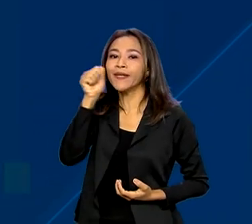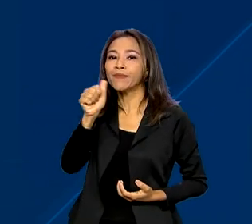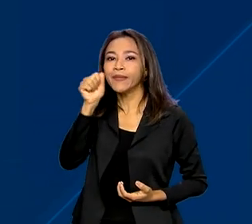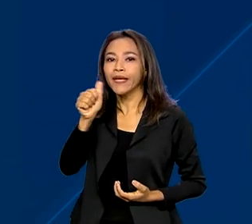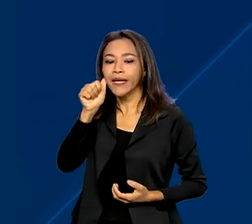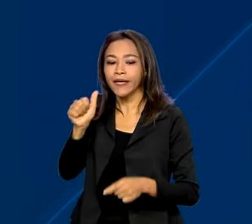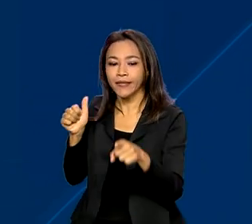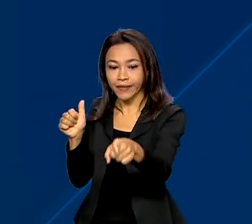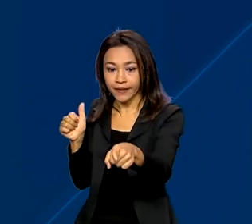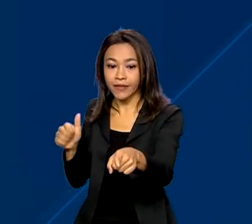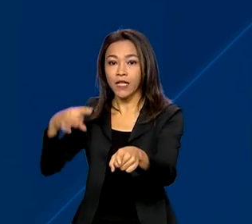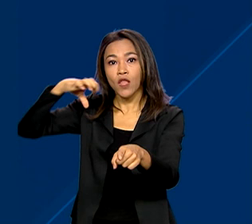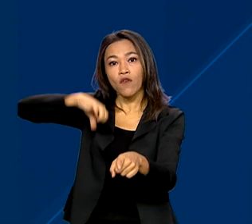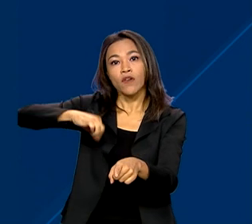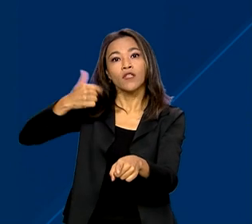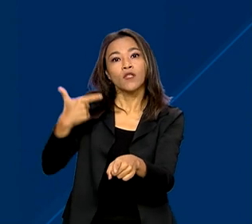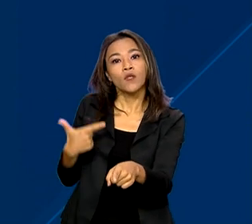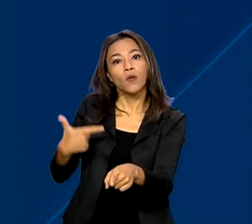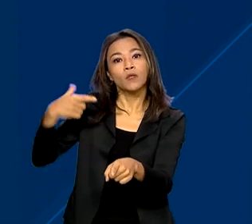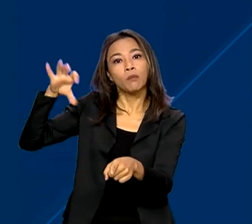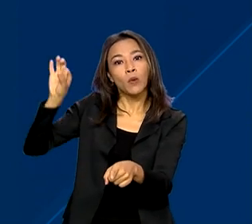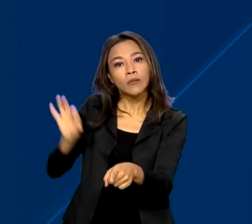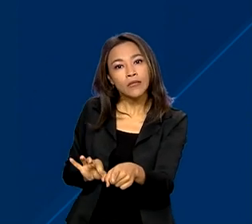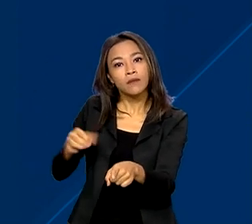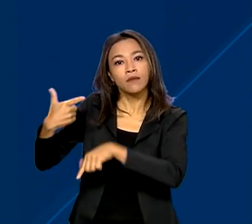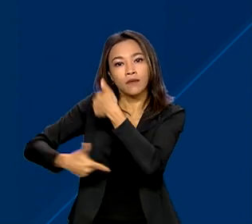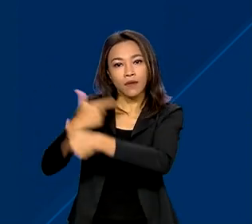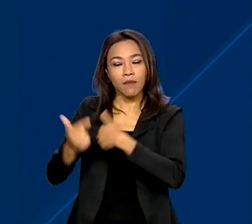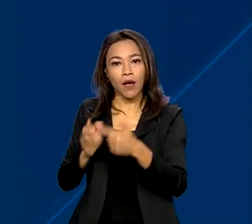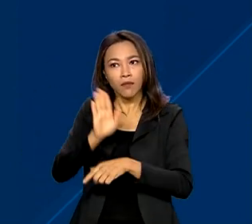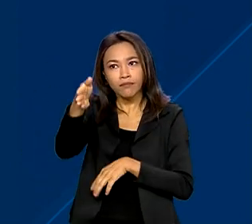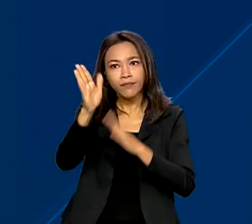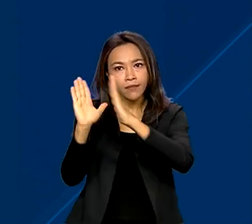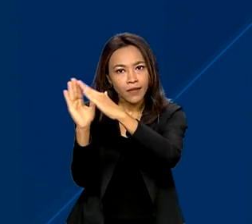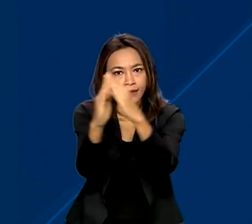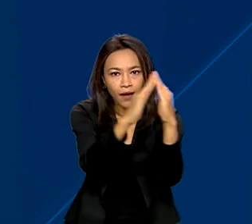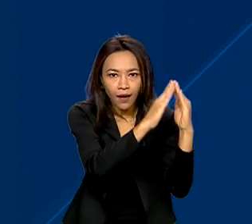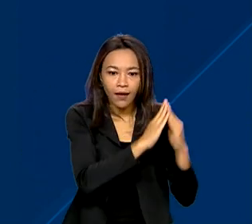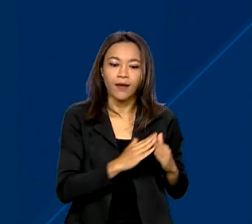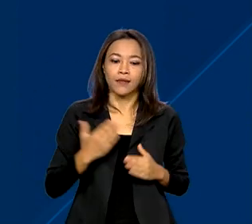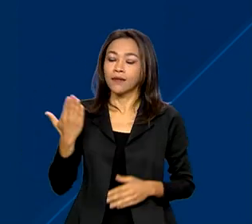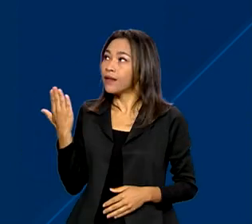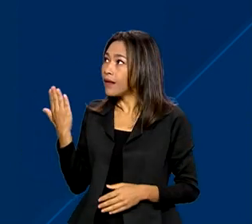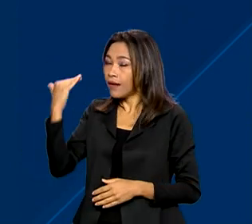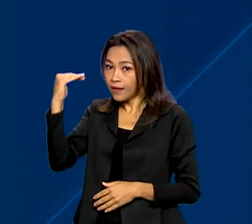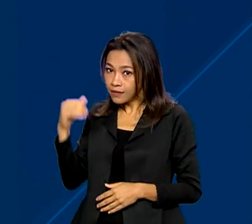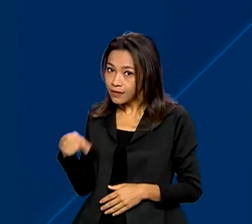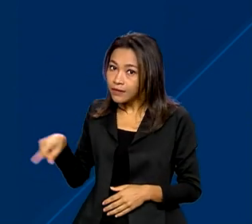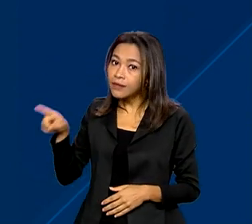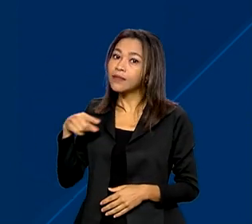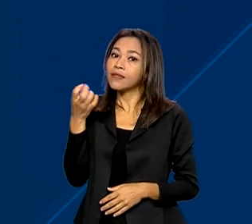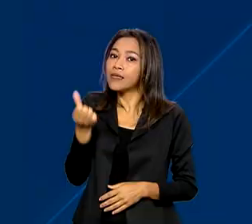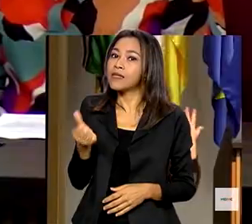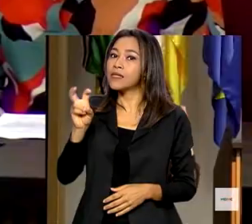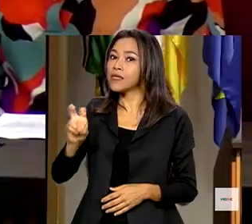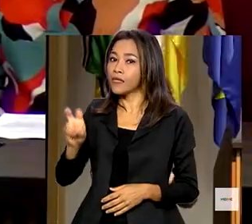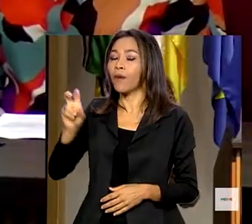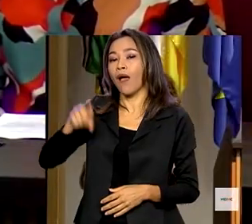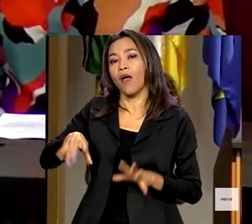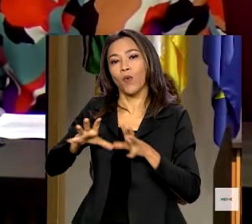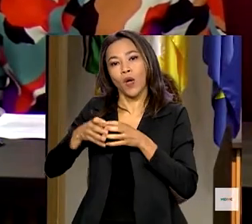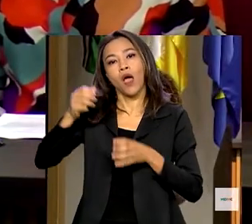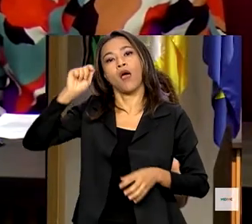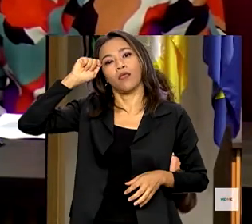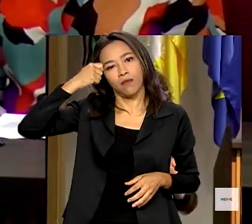92% das pessoas que trabalham em residências, sendo que destas, 65% são negras. A